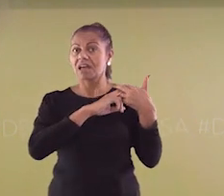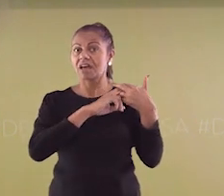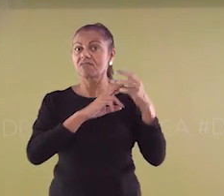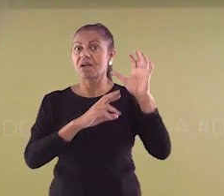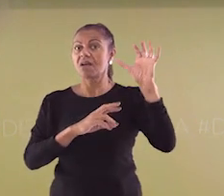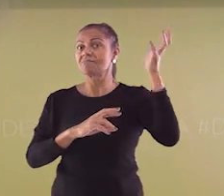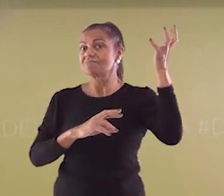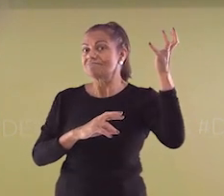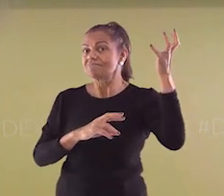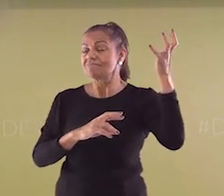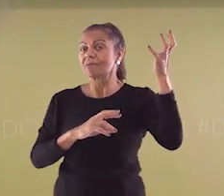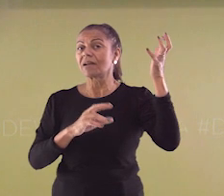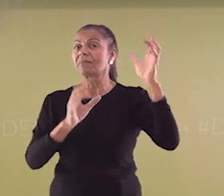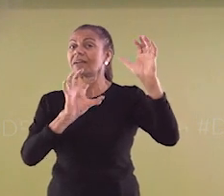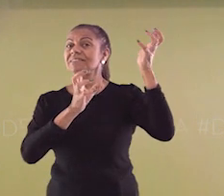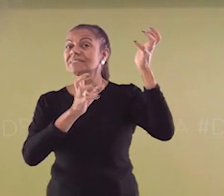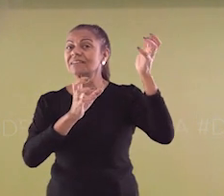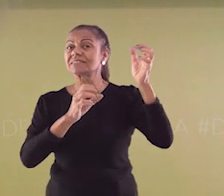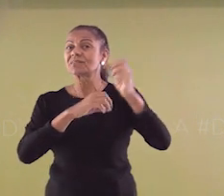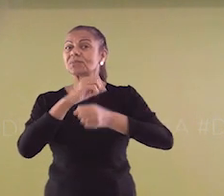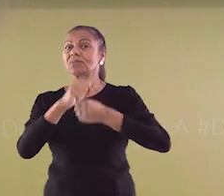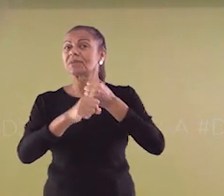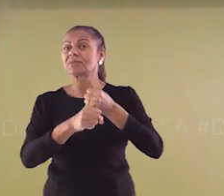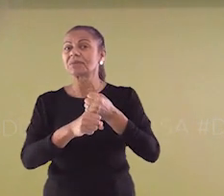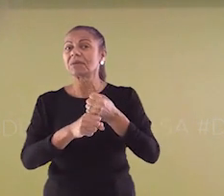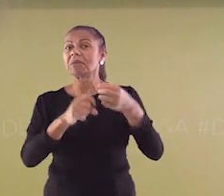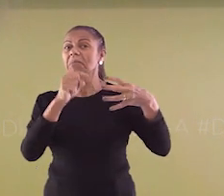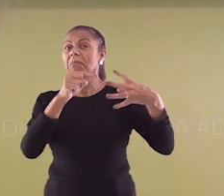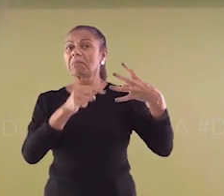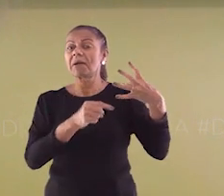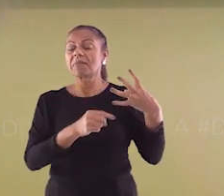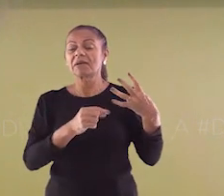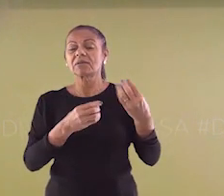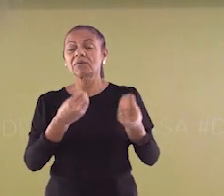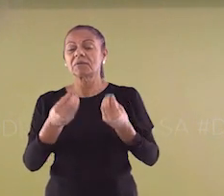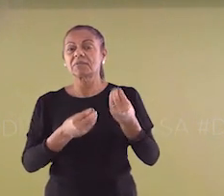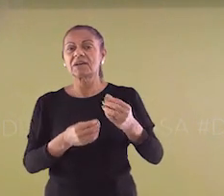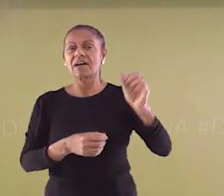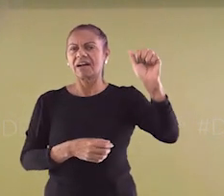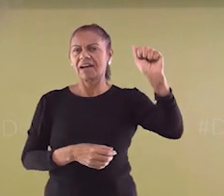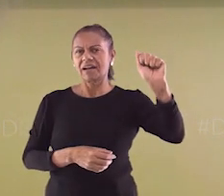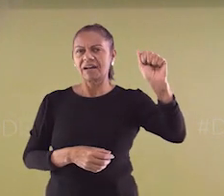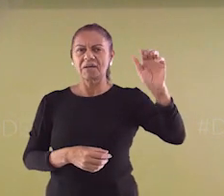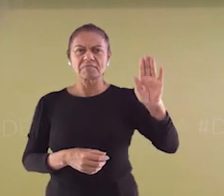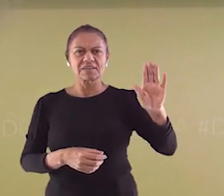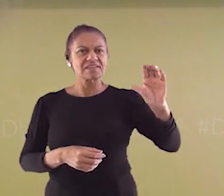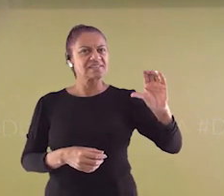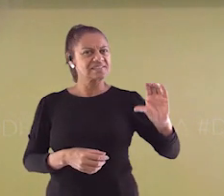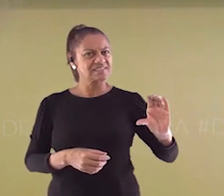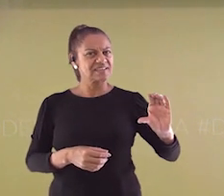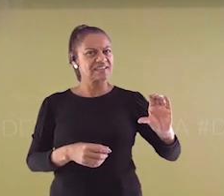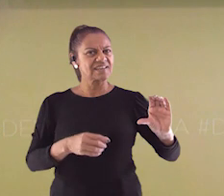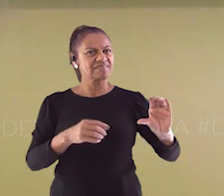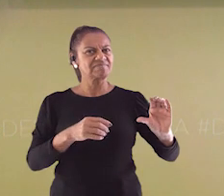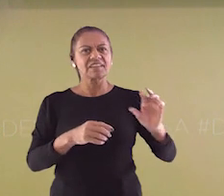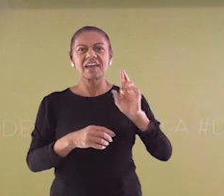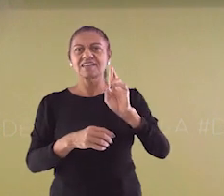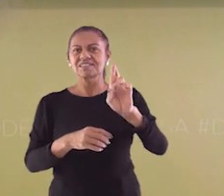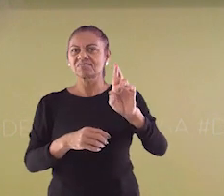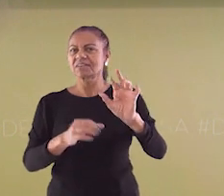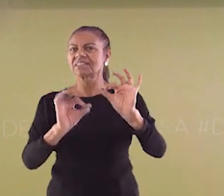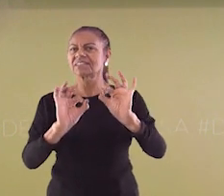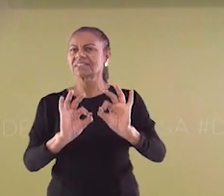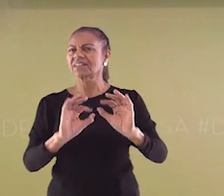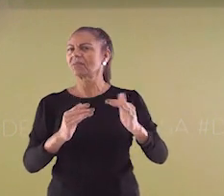ocorrência das estações do ano? Letra A é a rotação? Letra B é a transformação? Ou letra